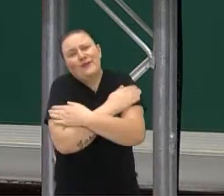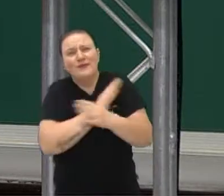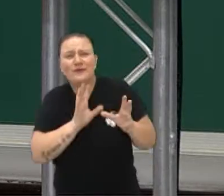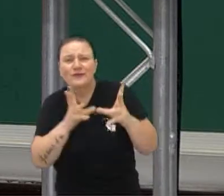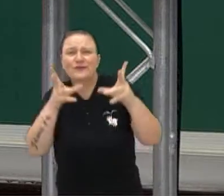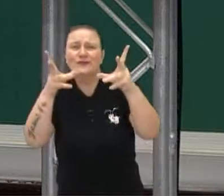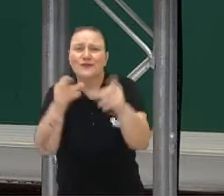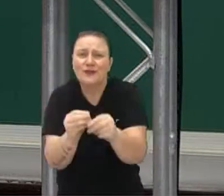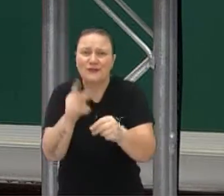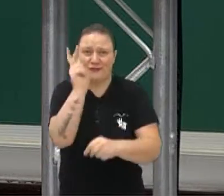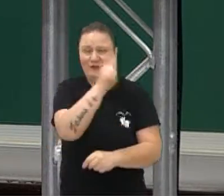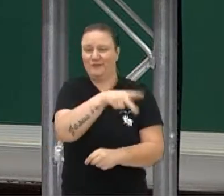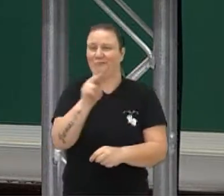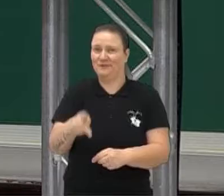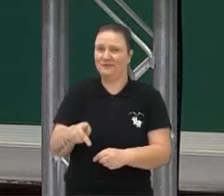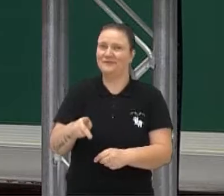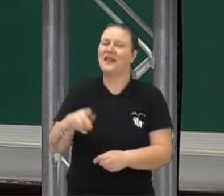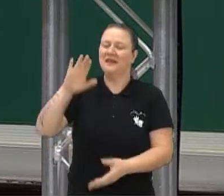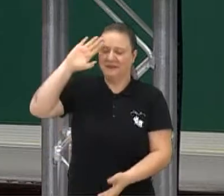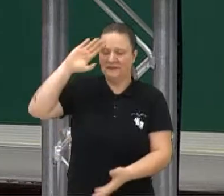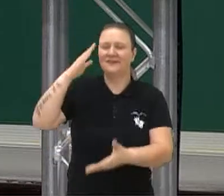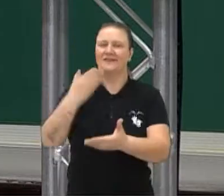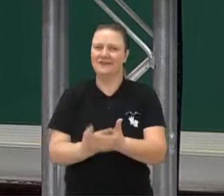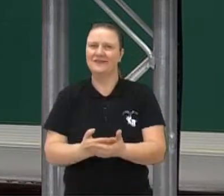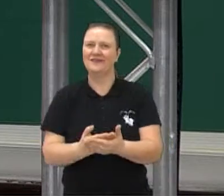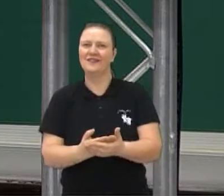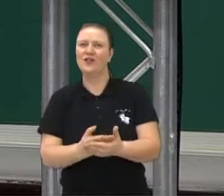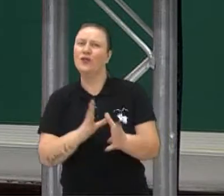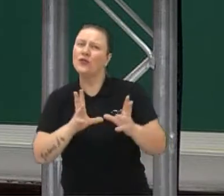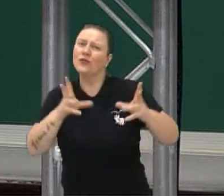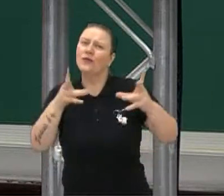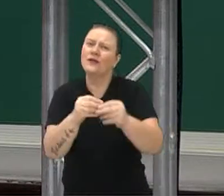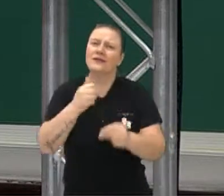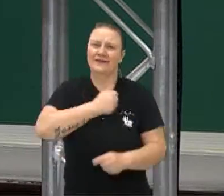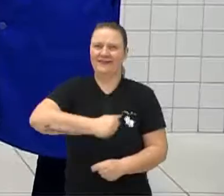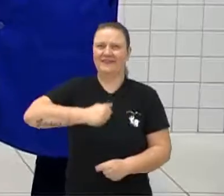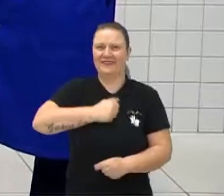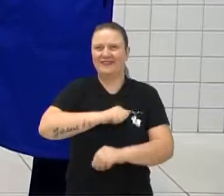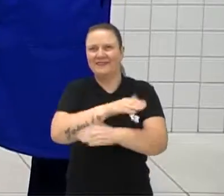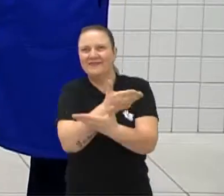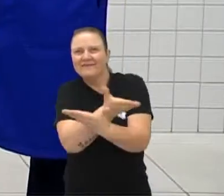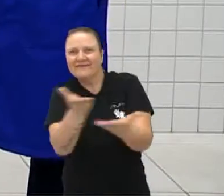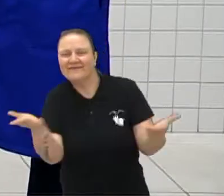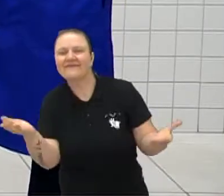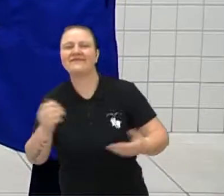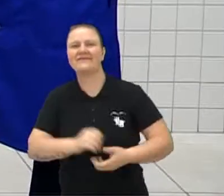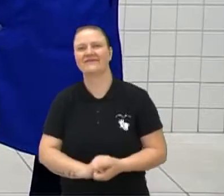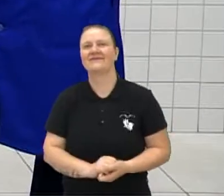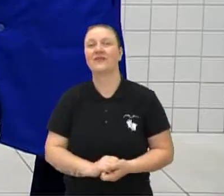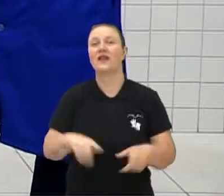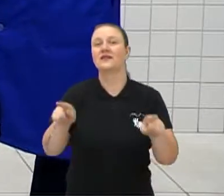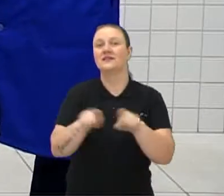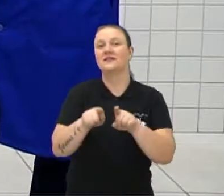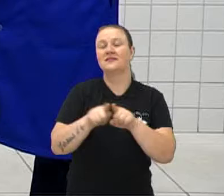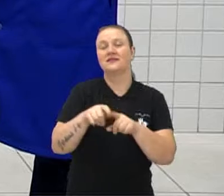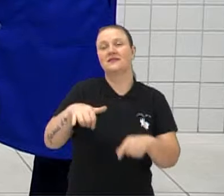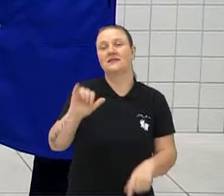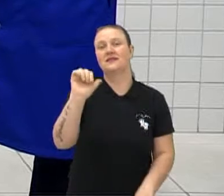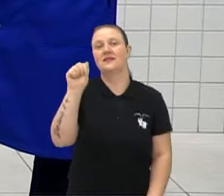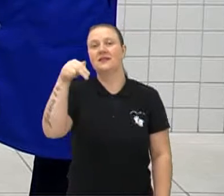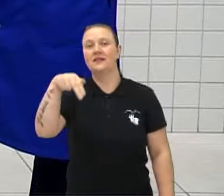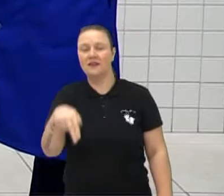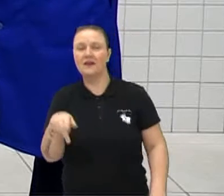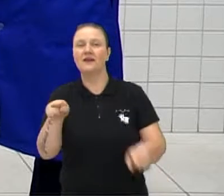para os professores de vocês. Com certeza, eles estão com muita saudade de vocês. E aqui nós temos o Ian Vinícius,